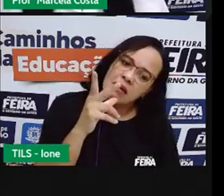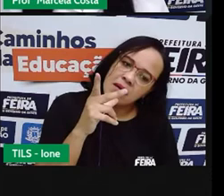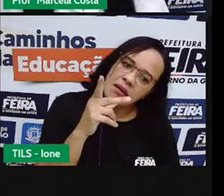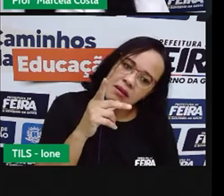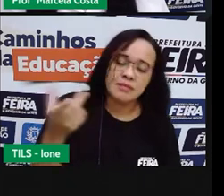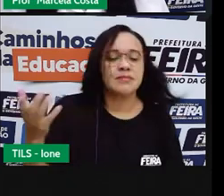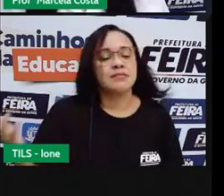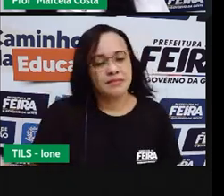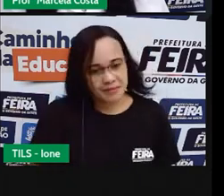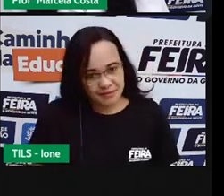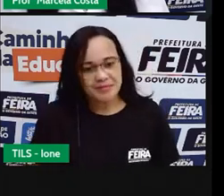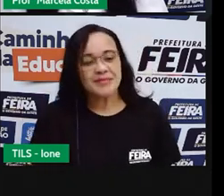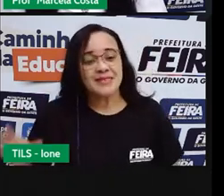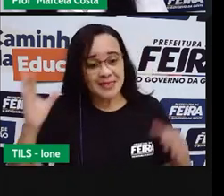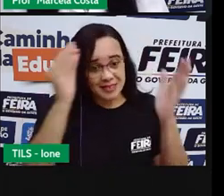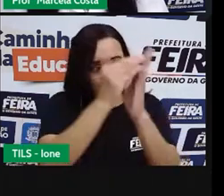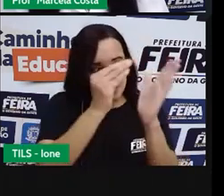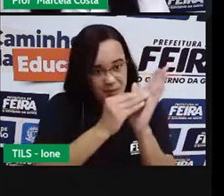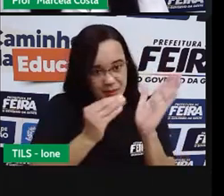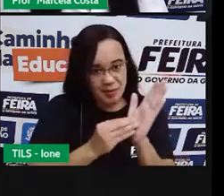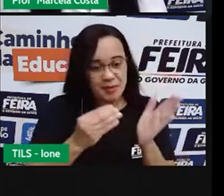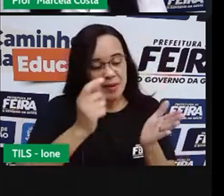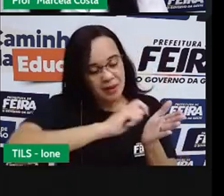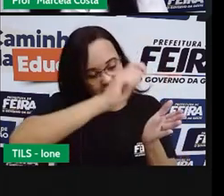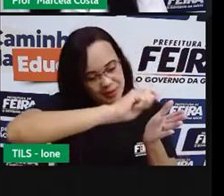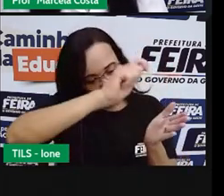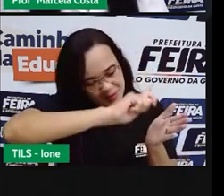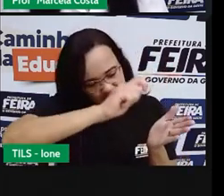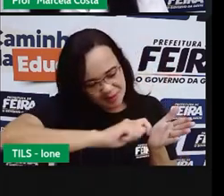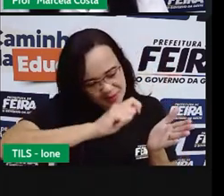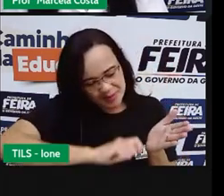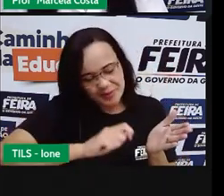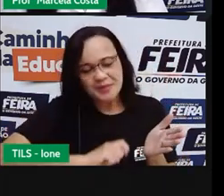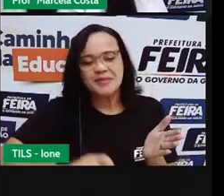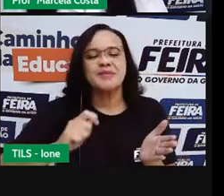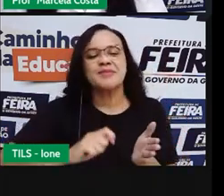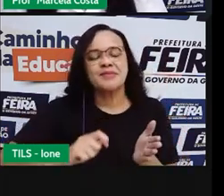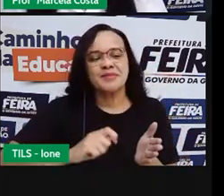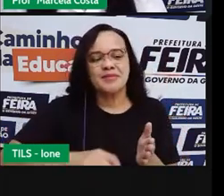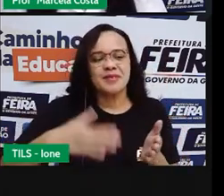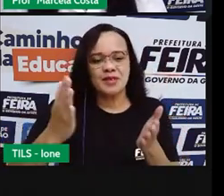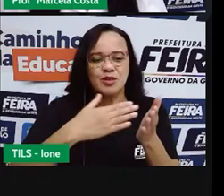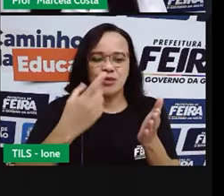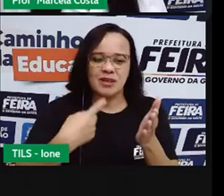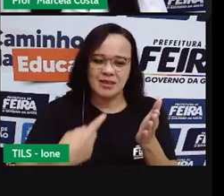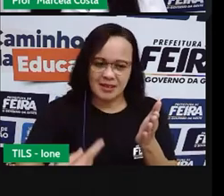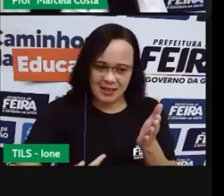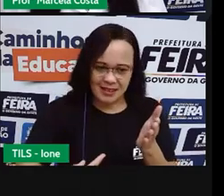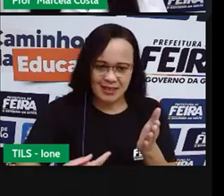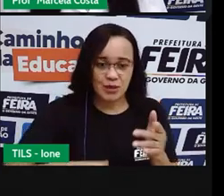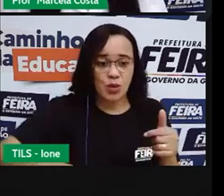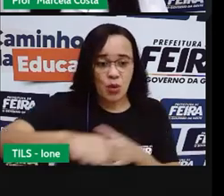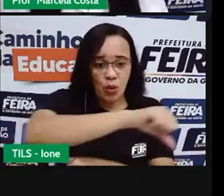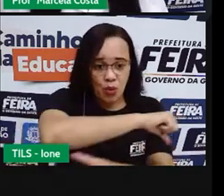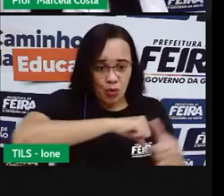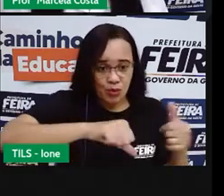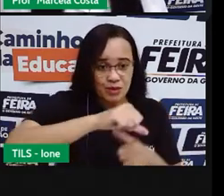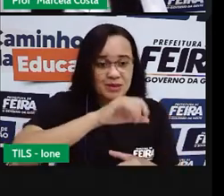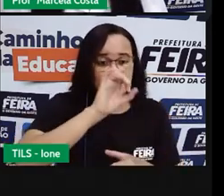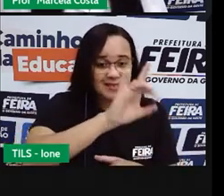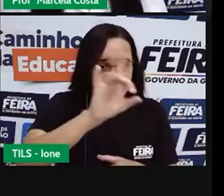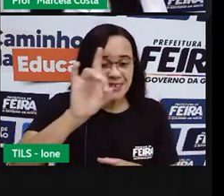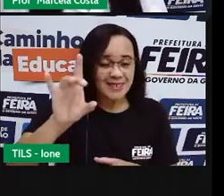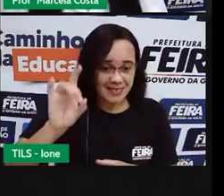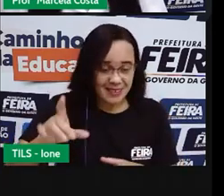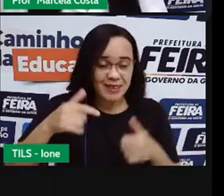Então vai escrevendo Aí no caderno Esses adjetivos E o contrário De cada um Dele Tá bom Você pode Se